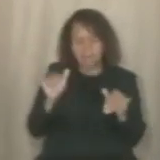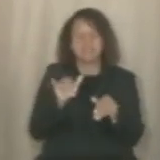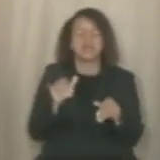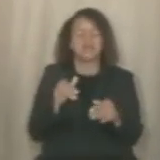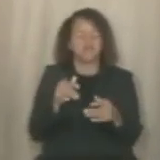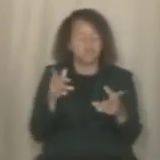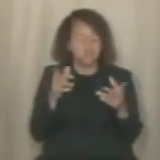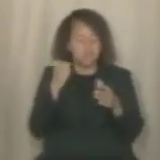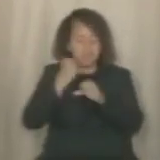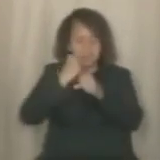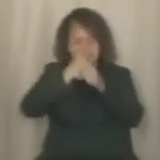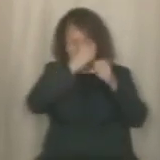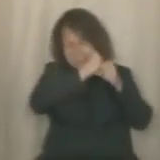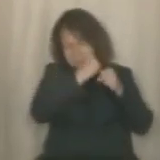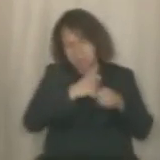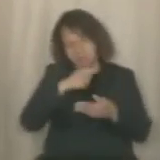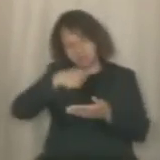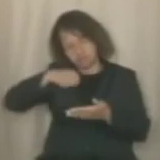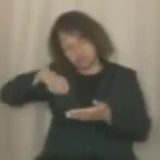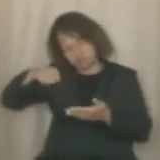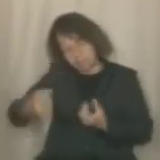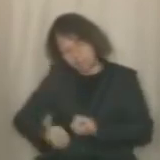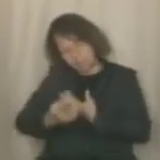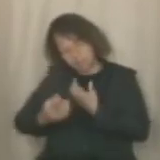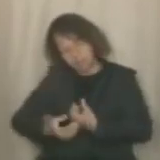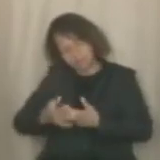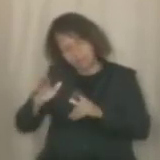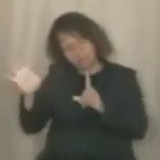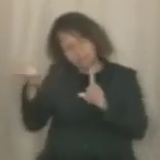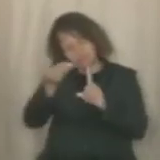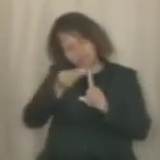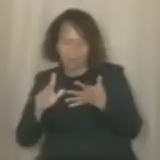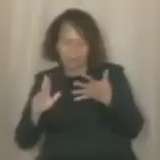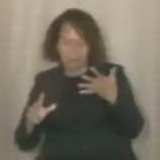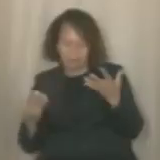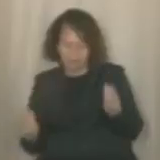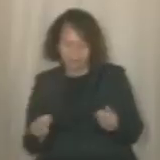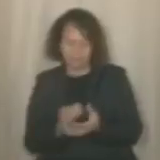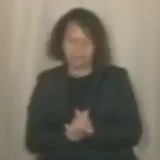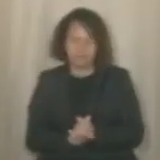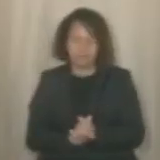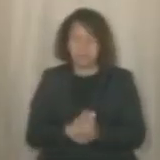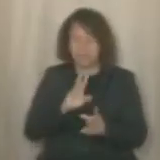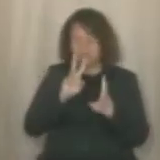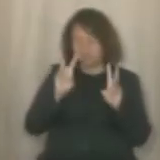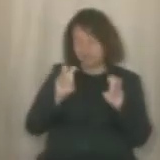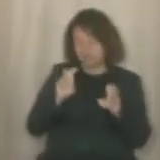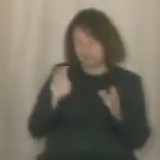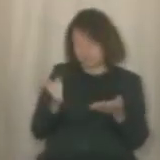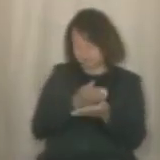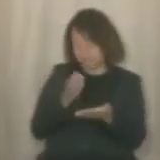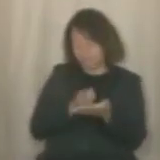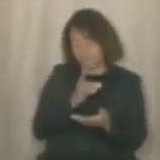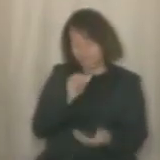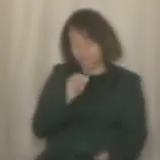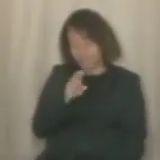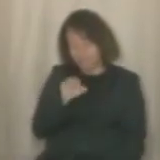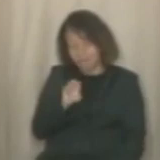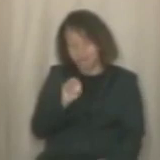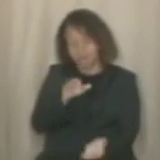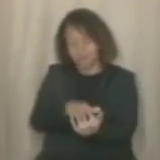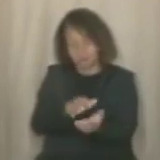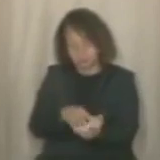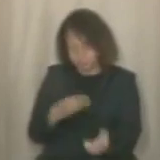noticiamento das obras de grandes escritores, poetas, artistas e jornalistas. Enfim, falar do Diário de Pernambuco é falar de um